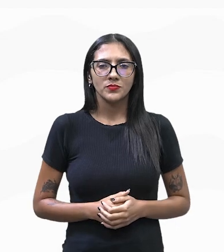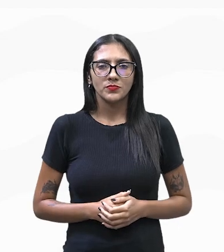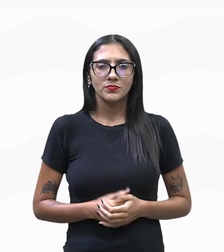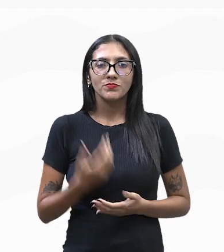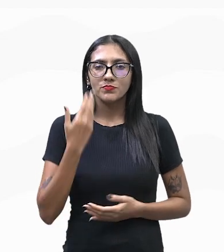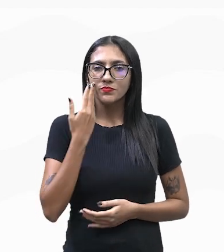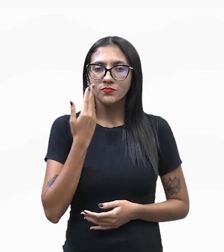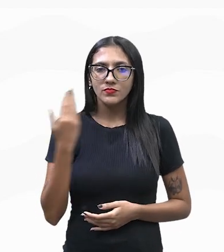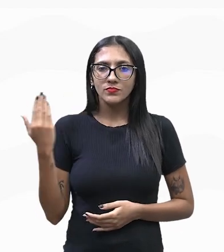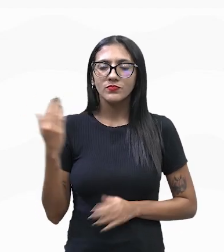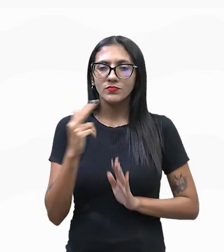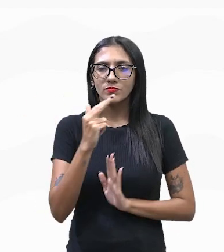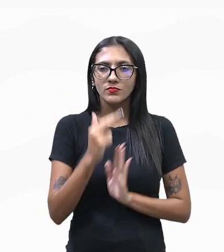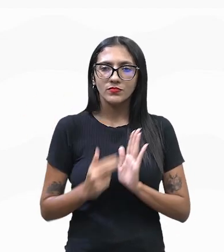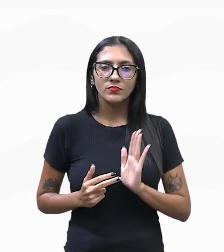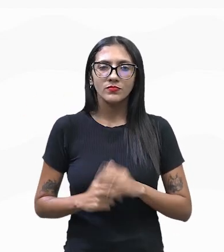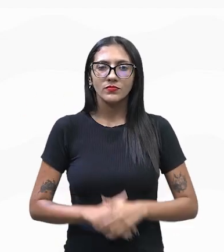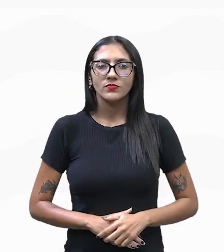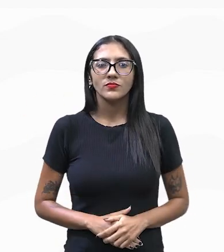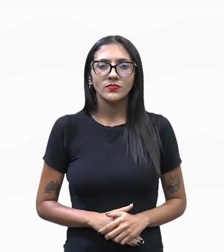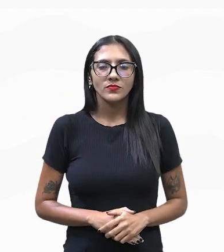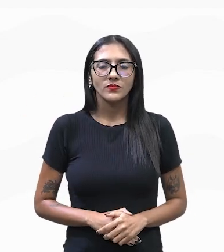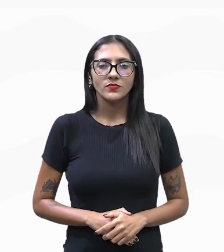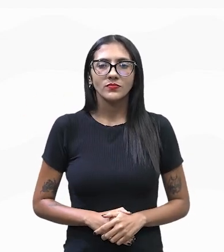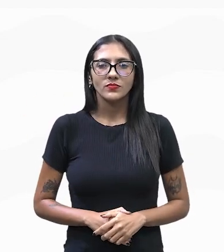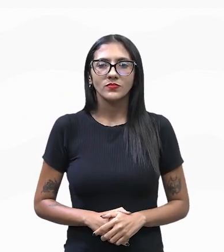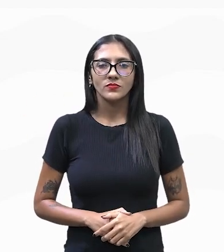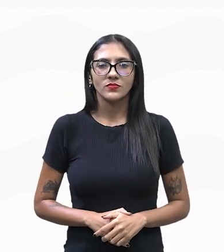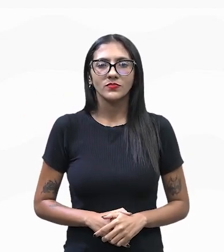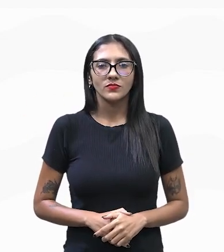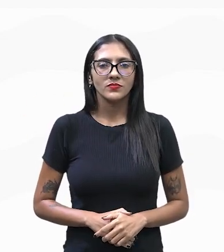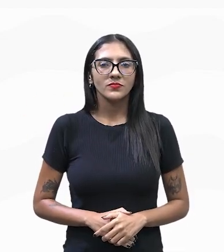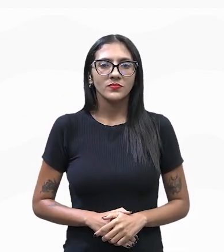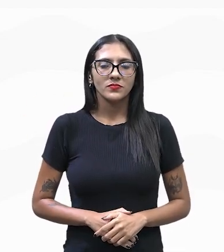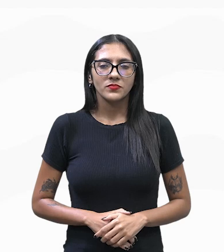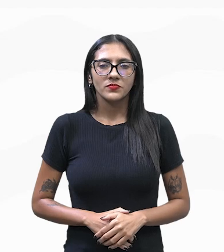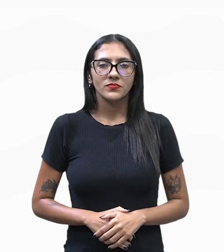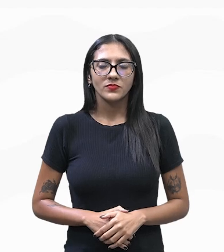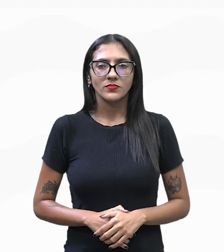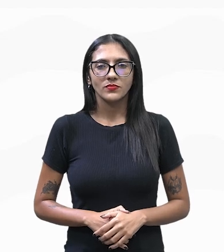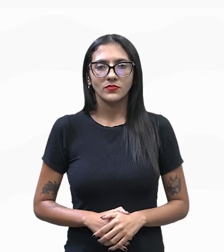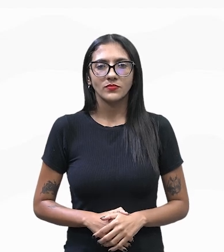process of identifying, anticipating, and satisfying customer needs and wants